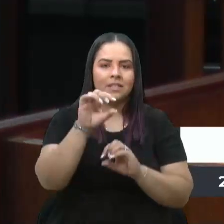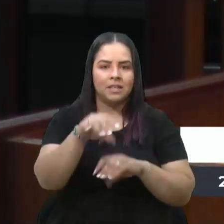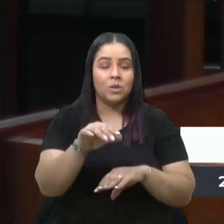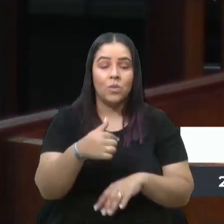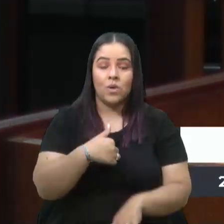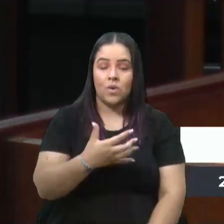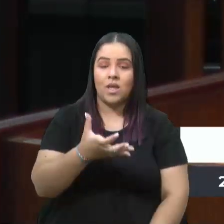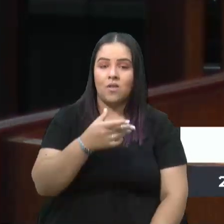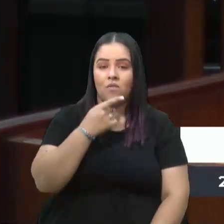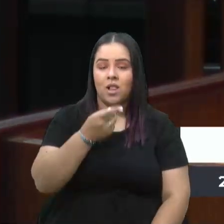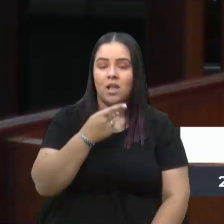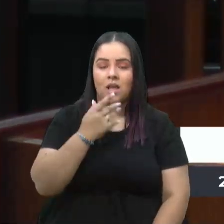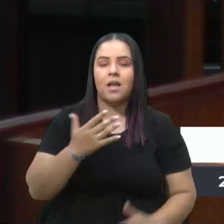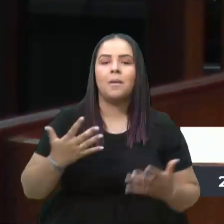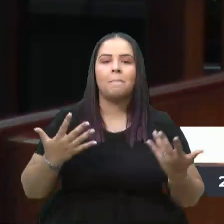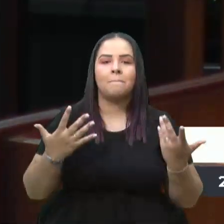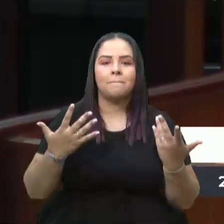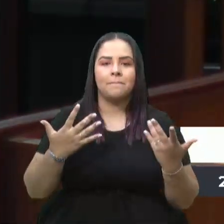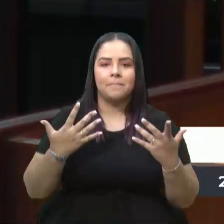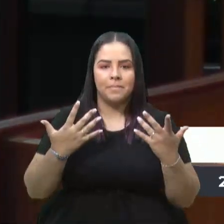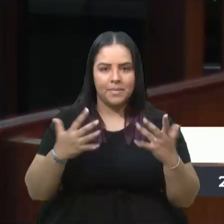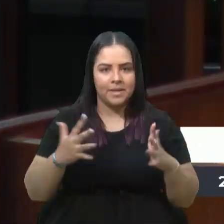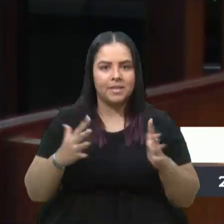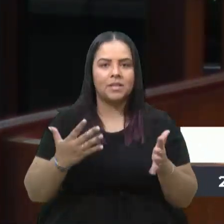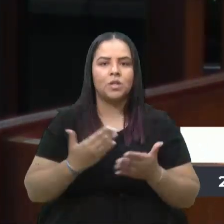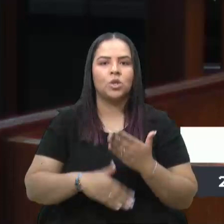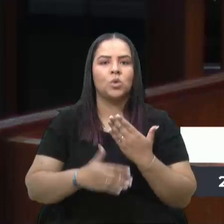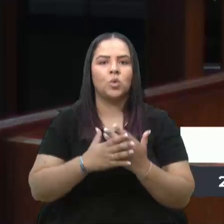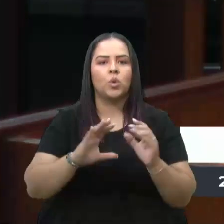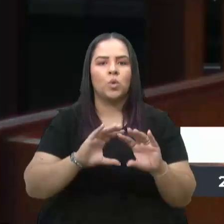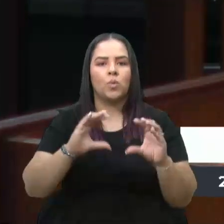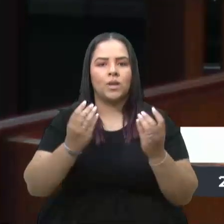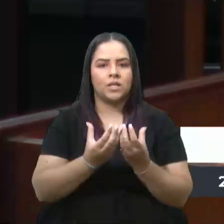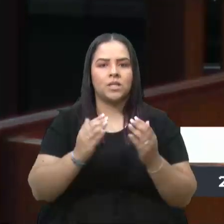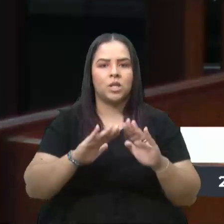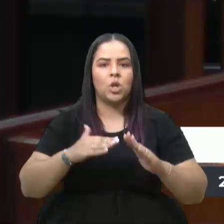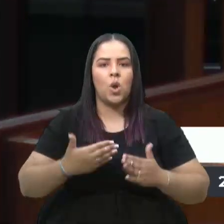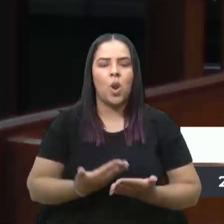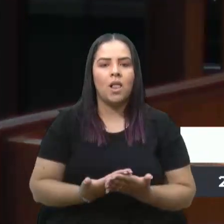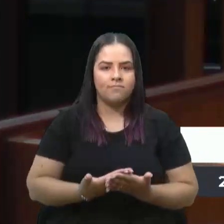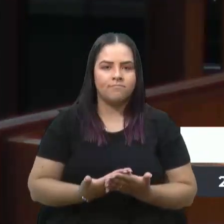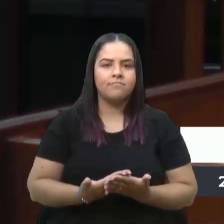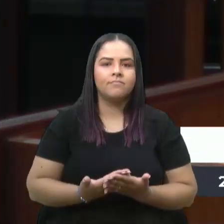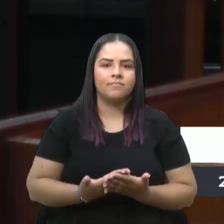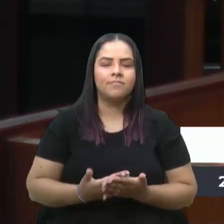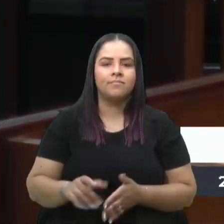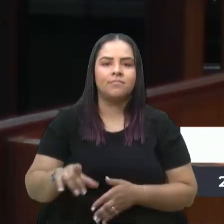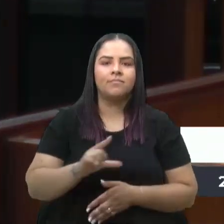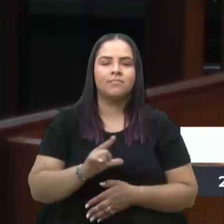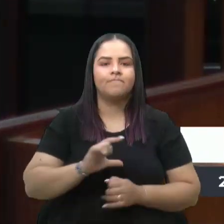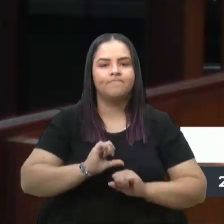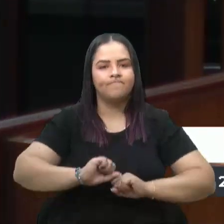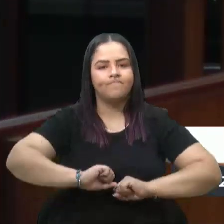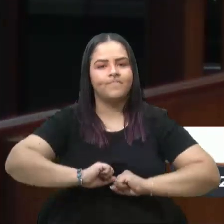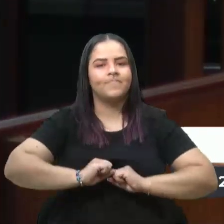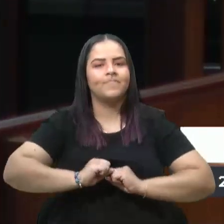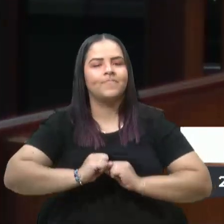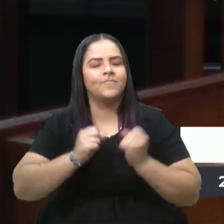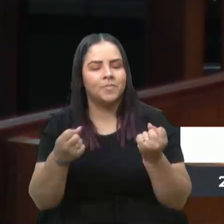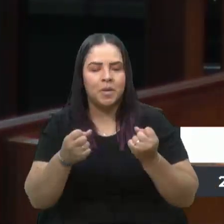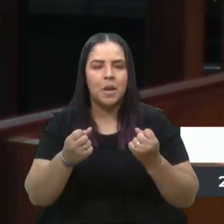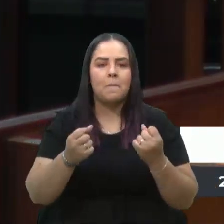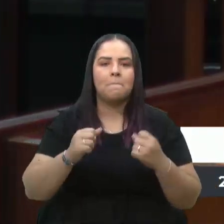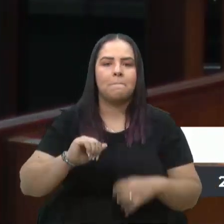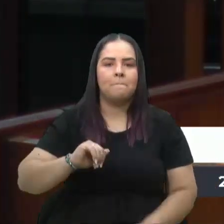dizer e aqui parabenizar toda a comunidade escolar que tem feito um esforço extra